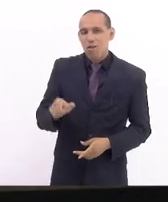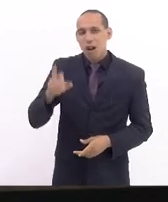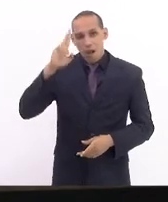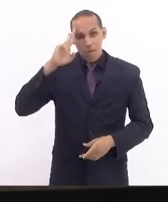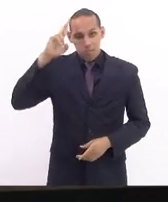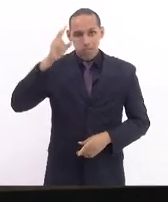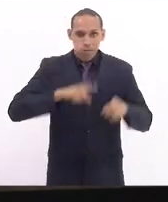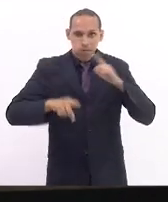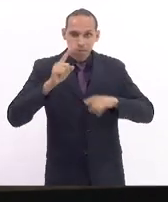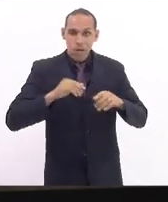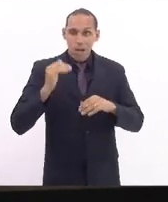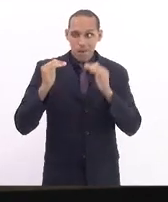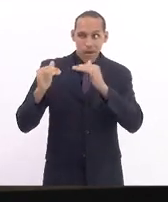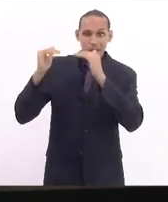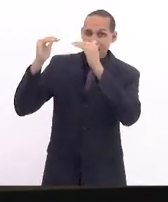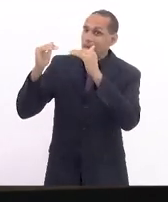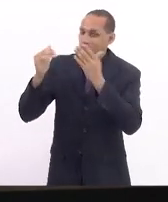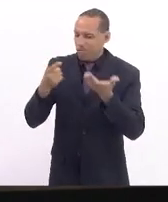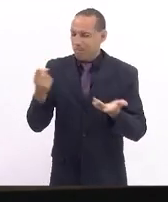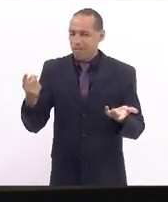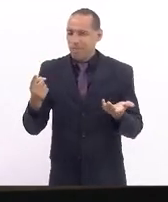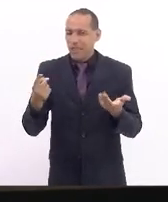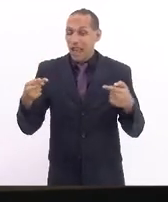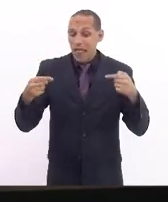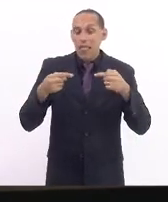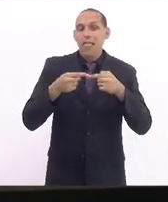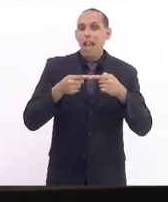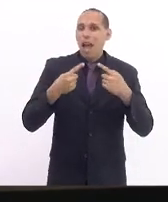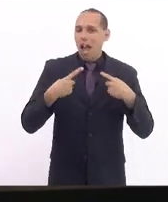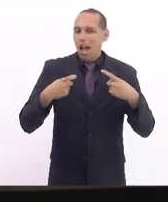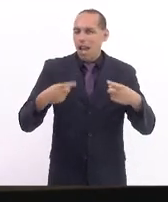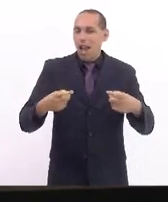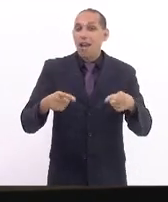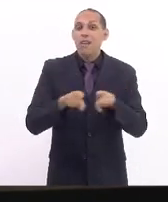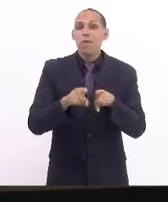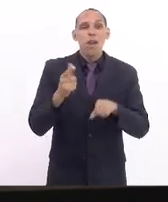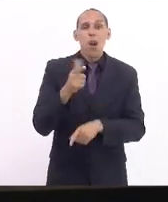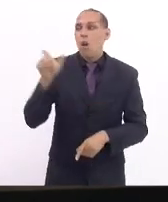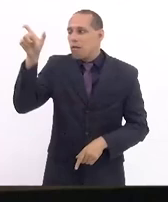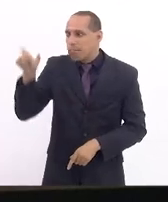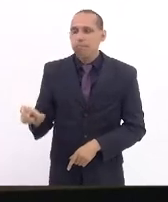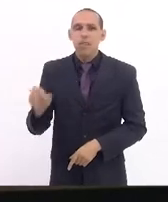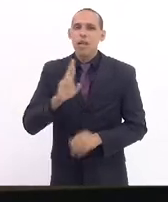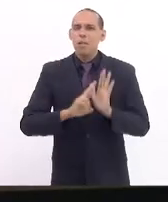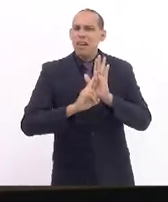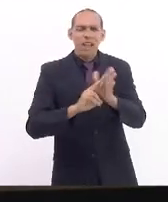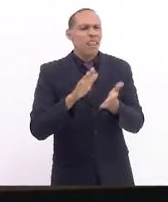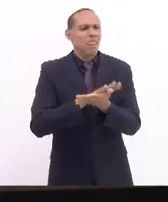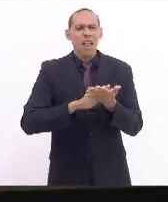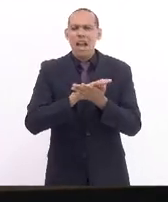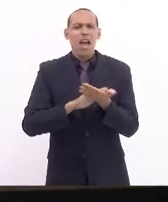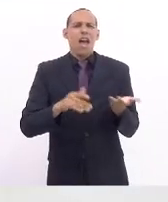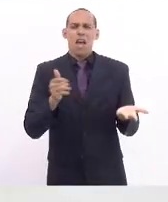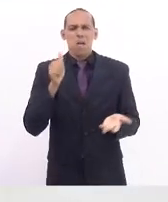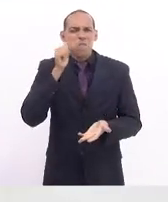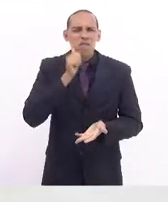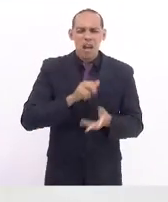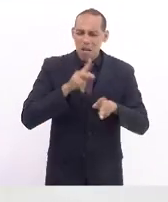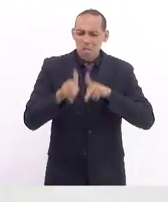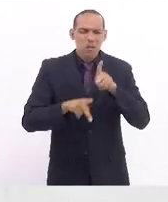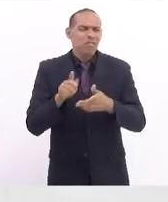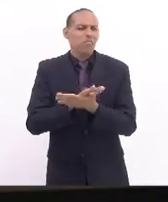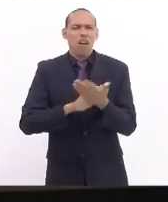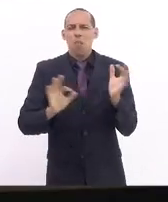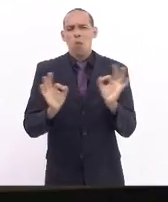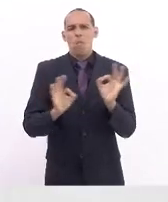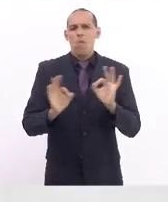uma coisa dessa que não representa nem as mulheres, nem não representa a população do Brasil. Para a